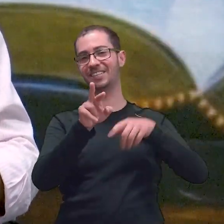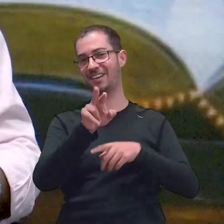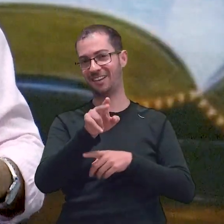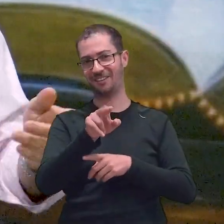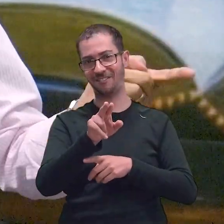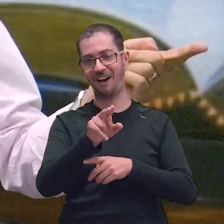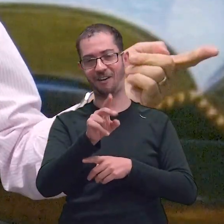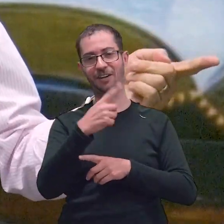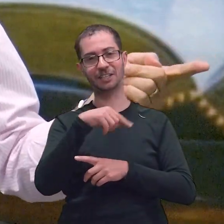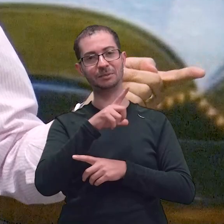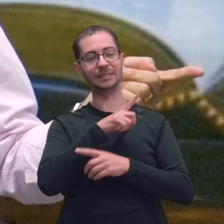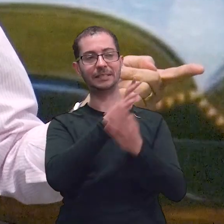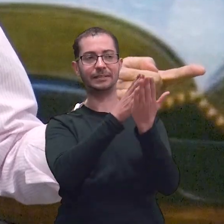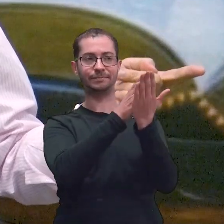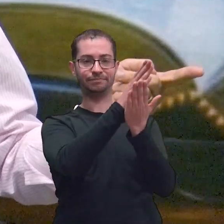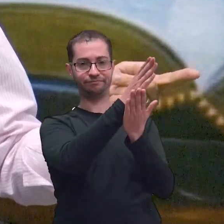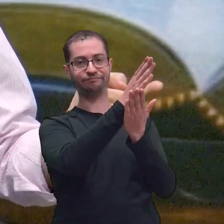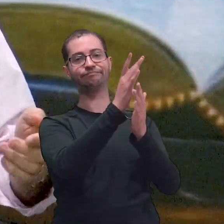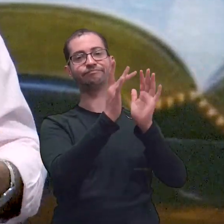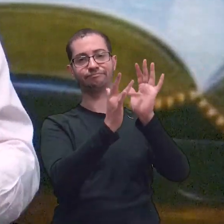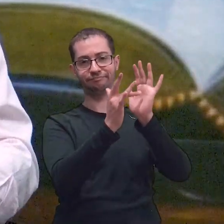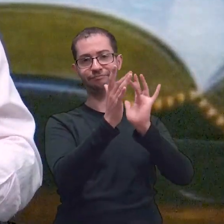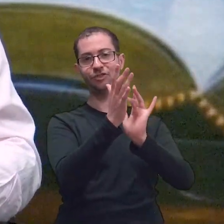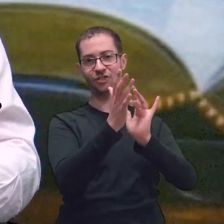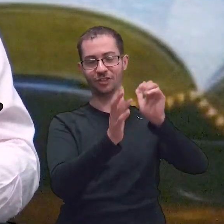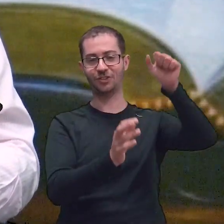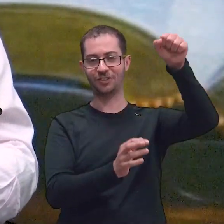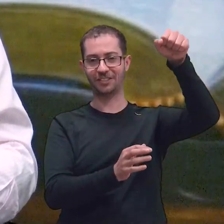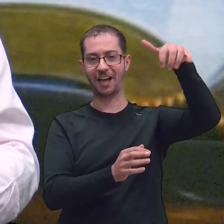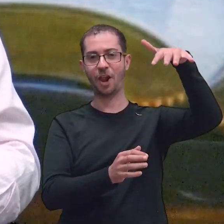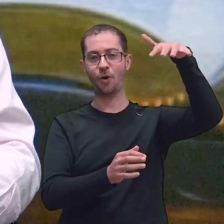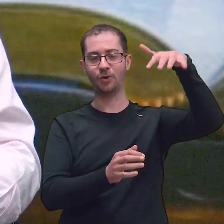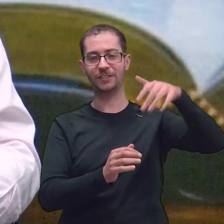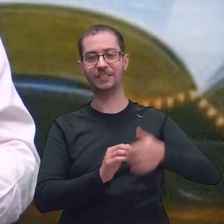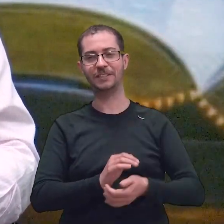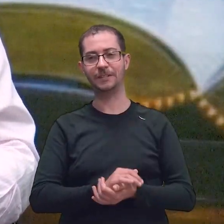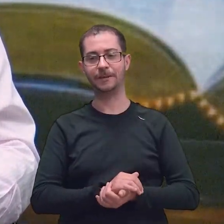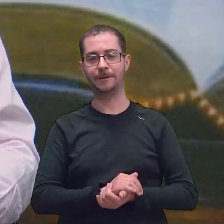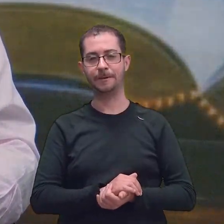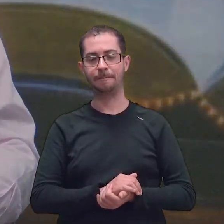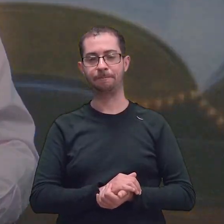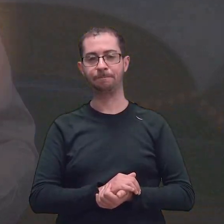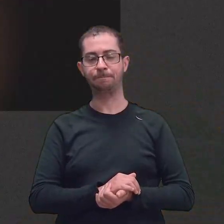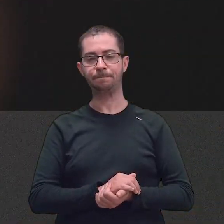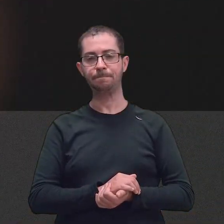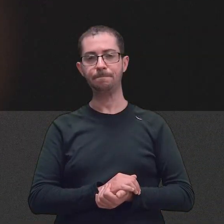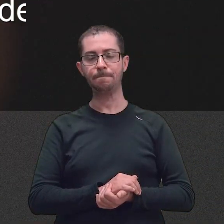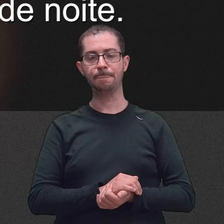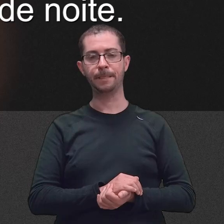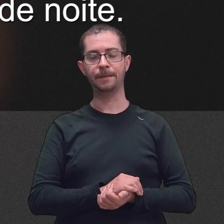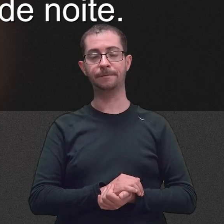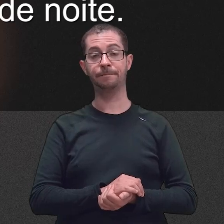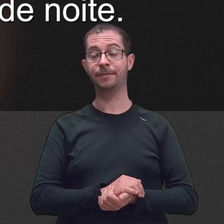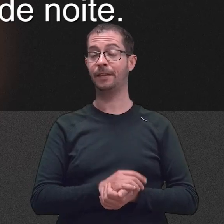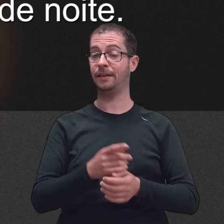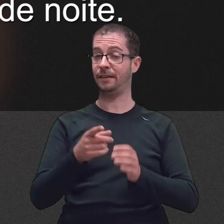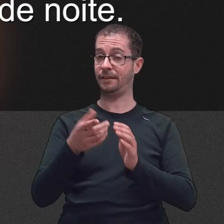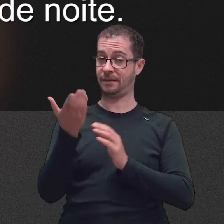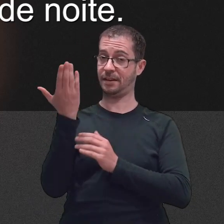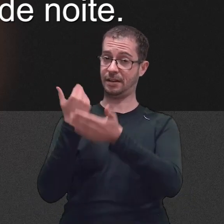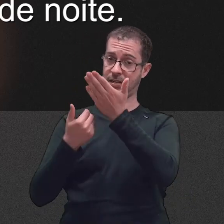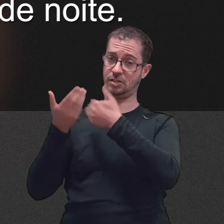E continuando a leitura do verso 2, então. Olha como é que é esse andar aí desse Filho de Deus. Antes,